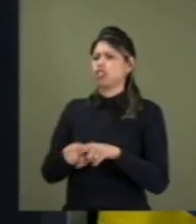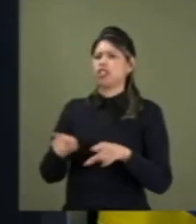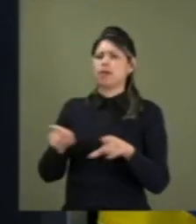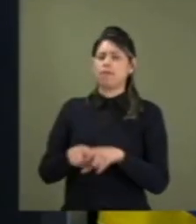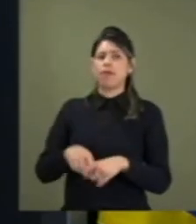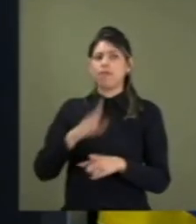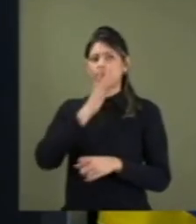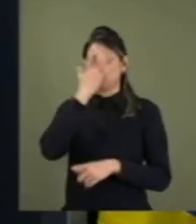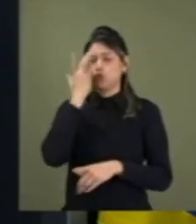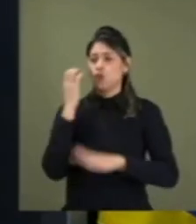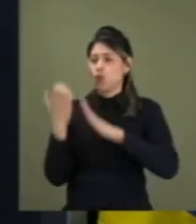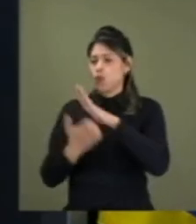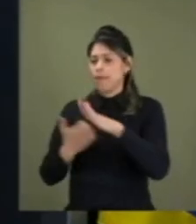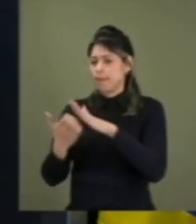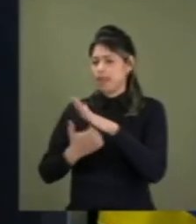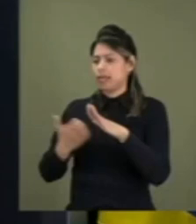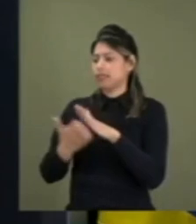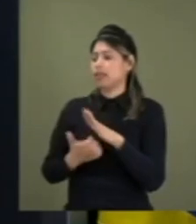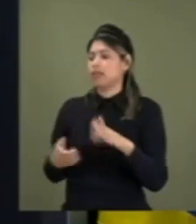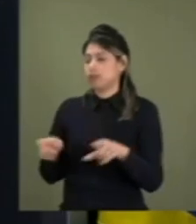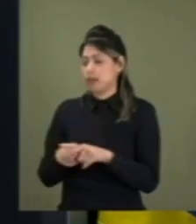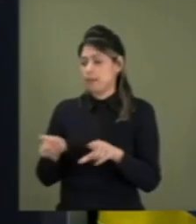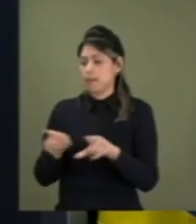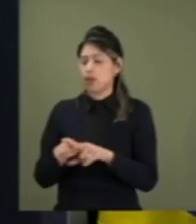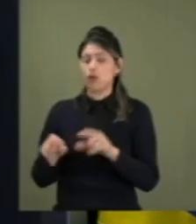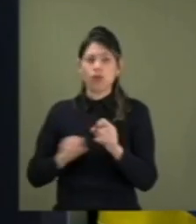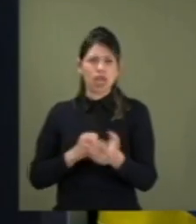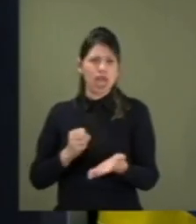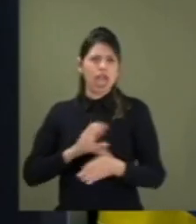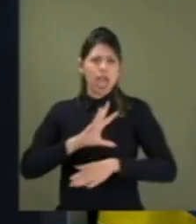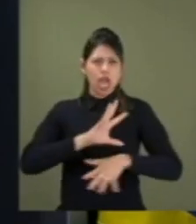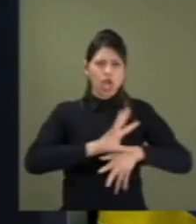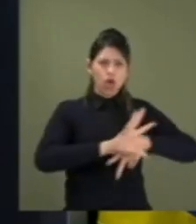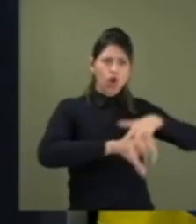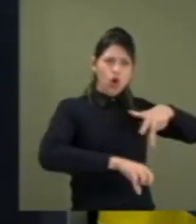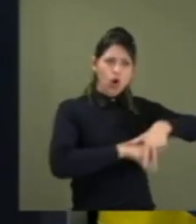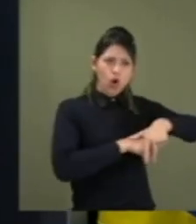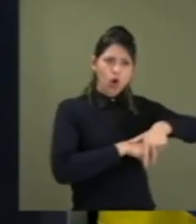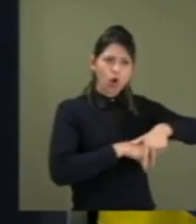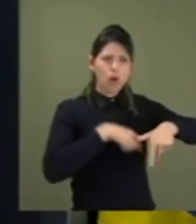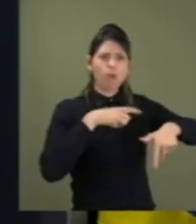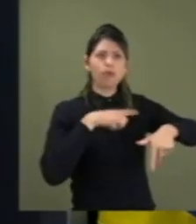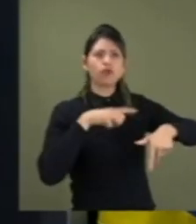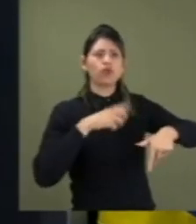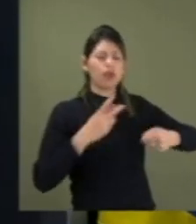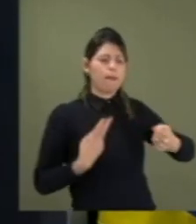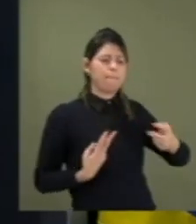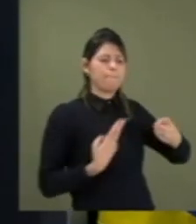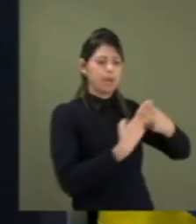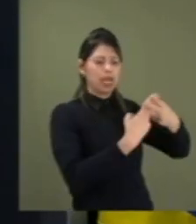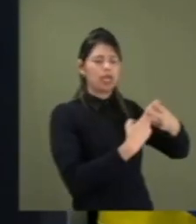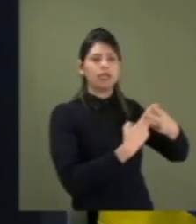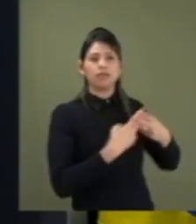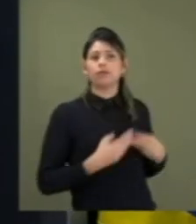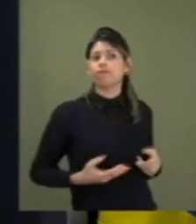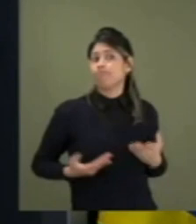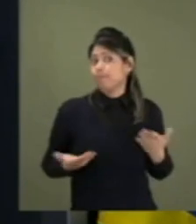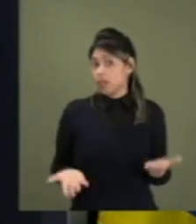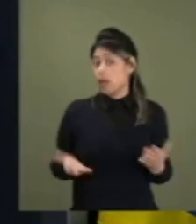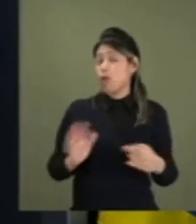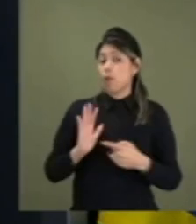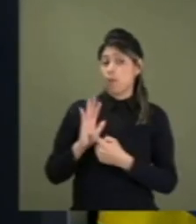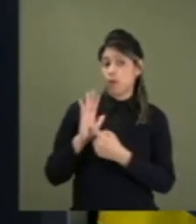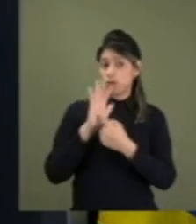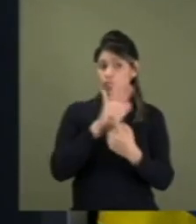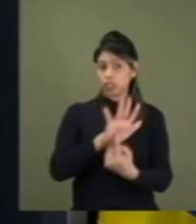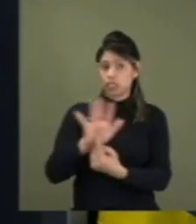poderosíssimos, mas também corruptos, atrás das grades, repito, mostrando que era possível